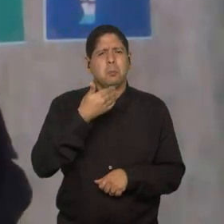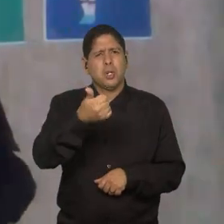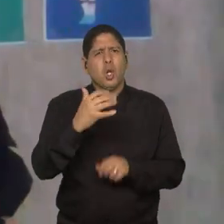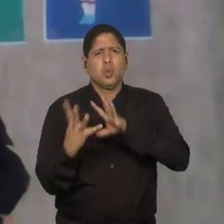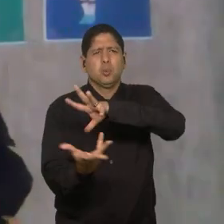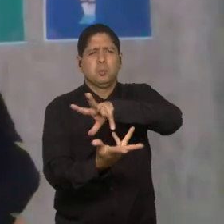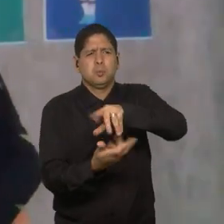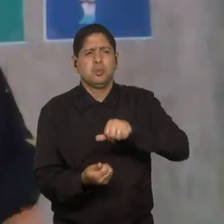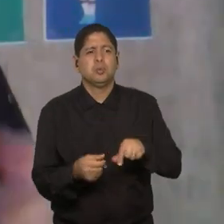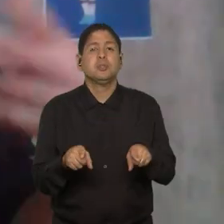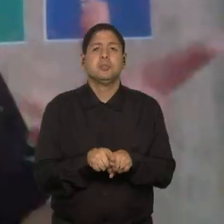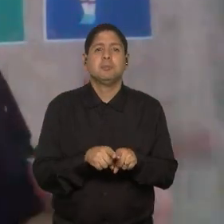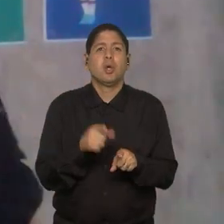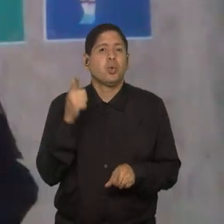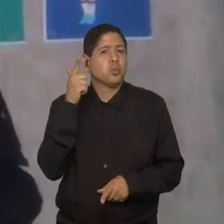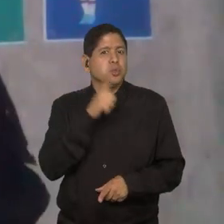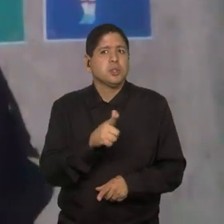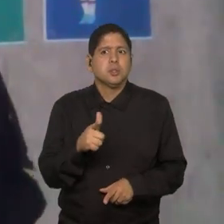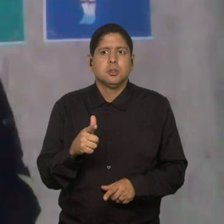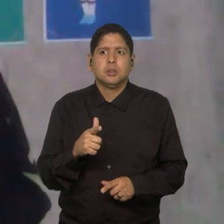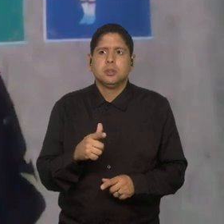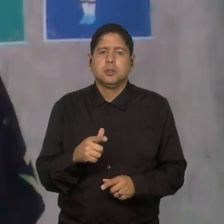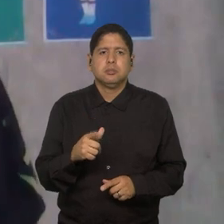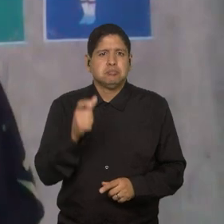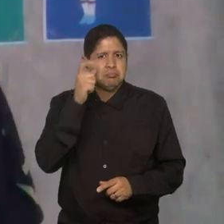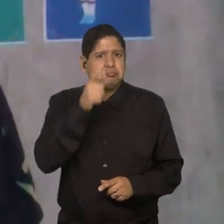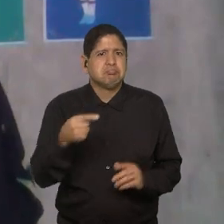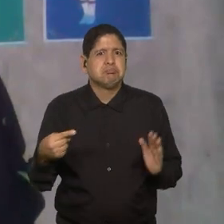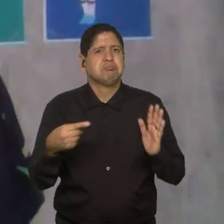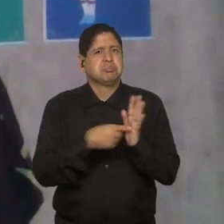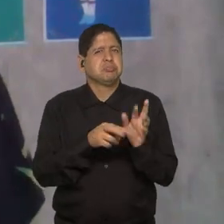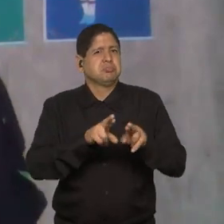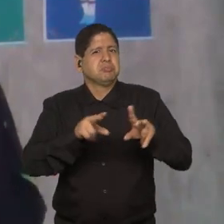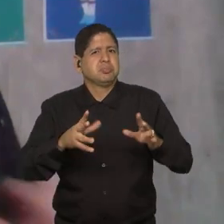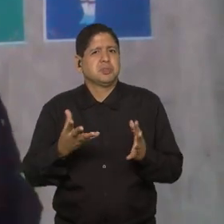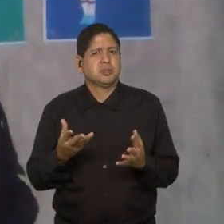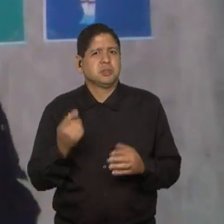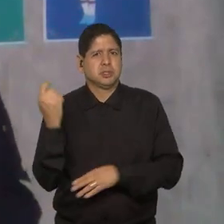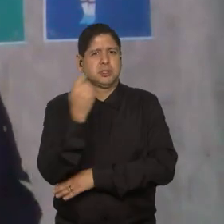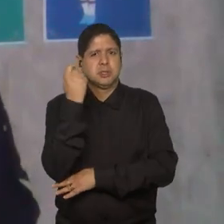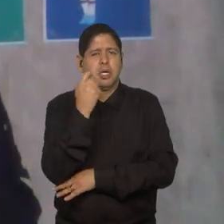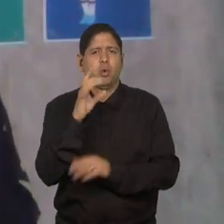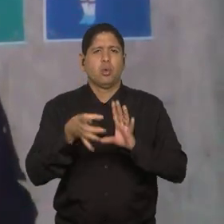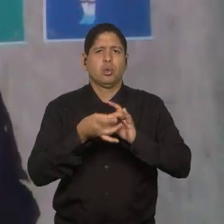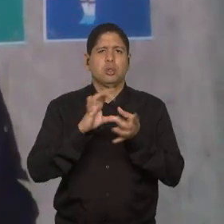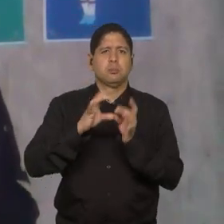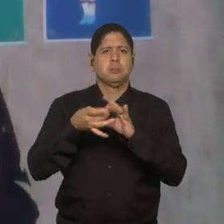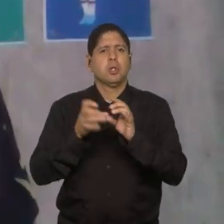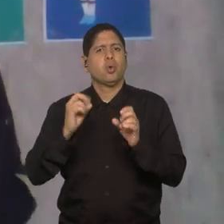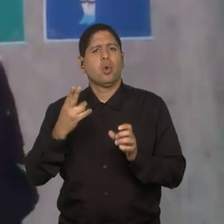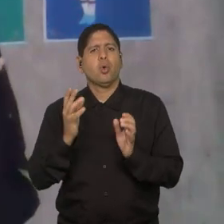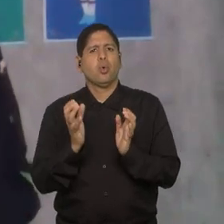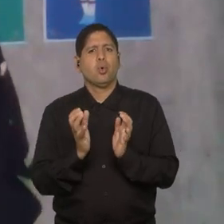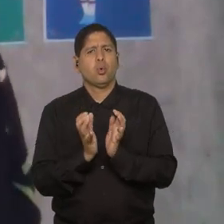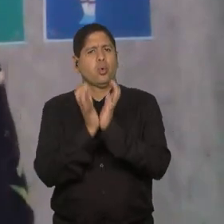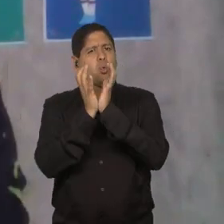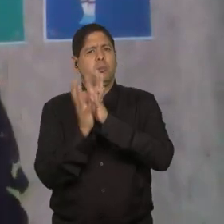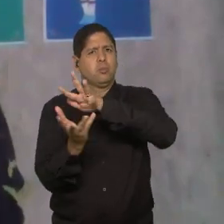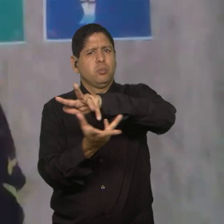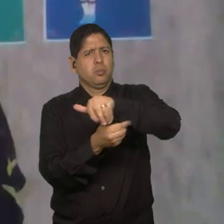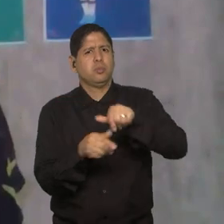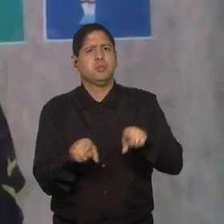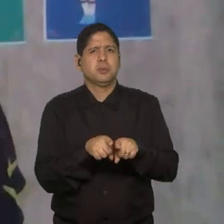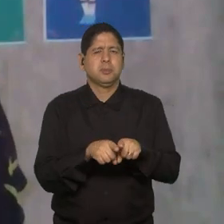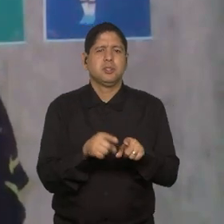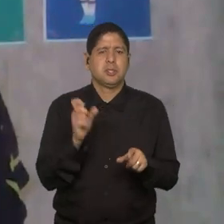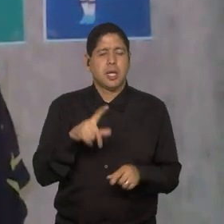e conseguiu alcances interessantes aí com a seleção, seja em Olimpíada ou Copa do Mundo mesmo, né? Que